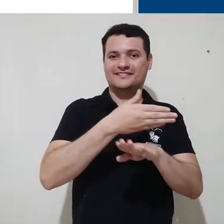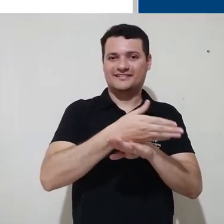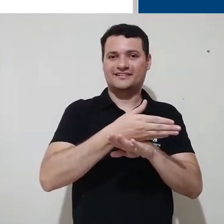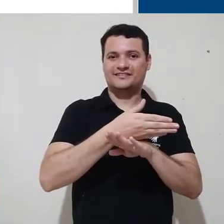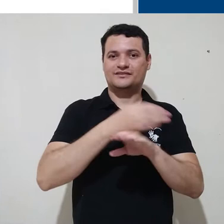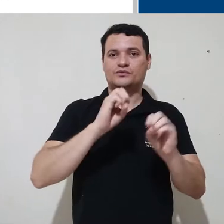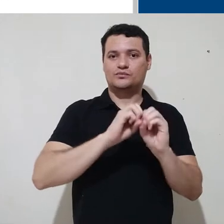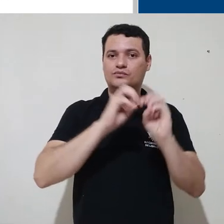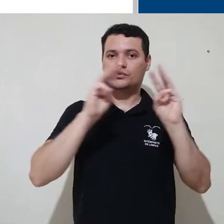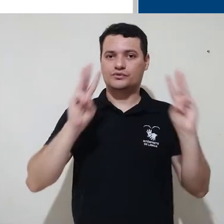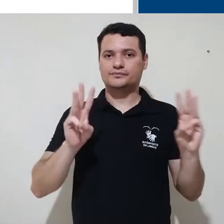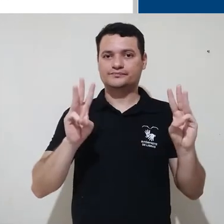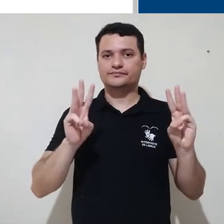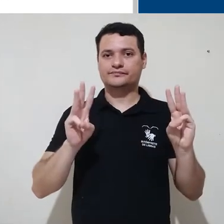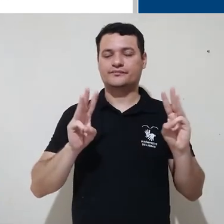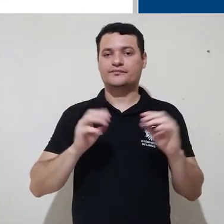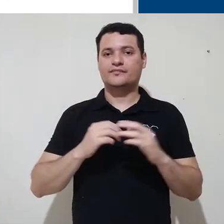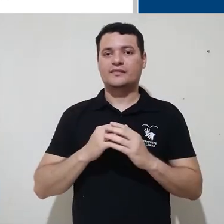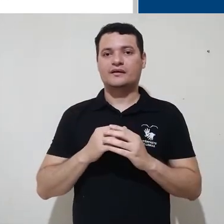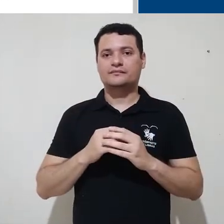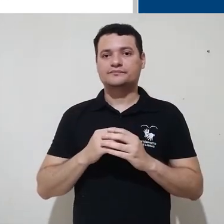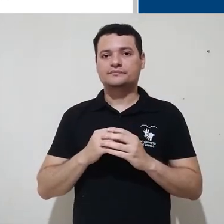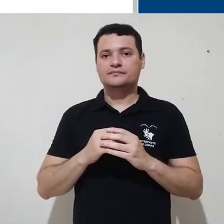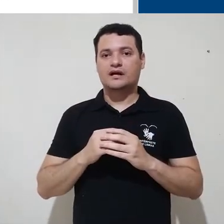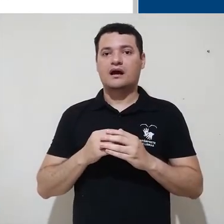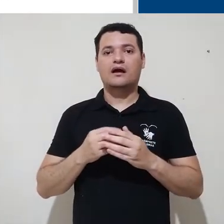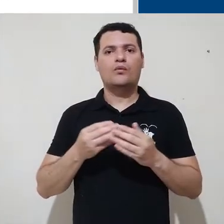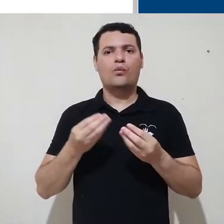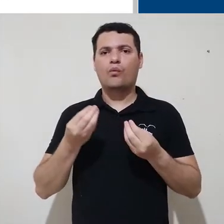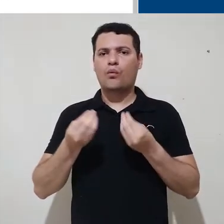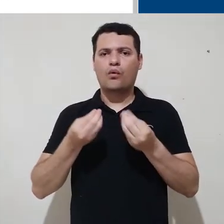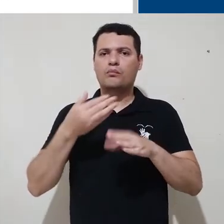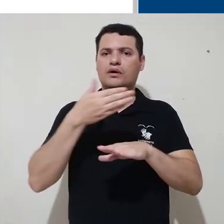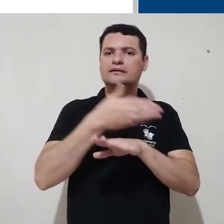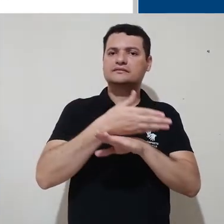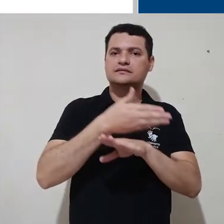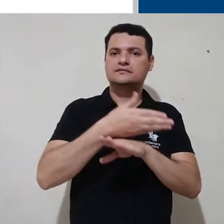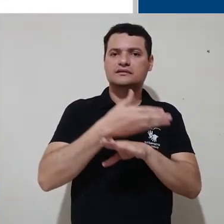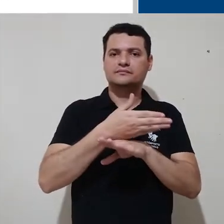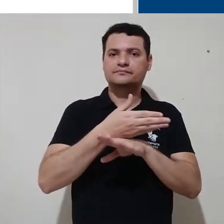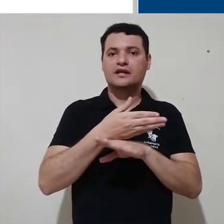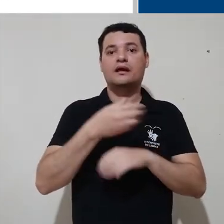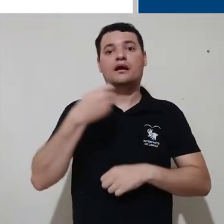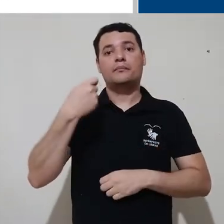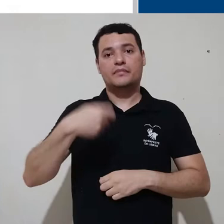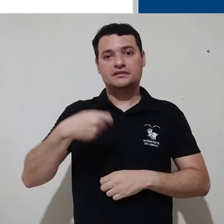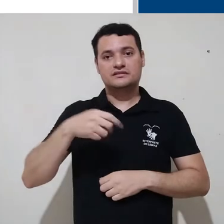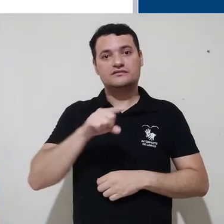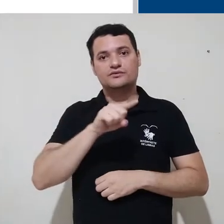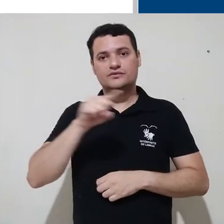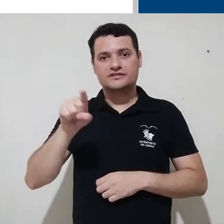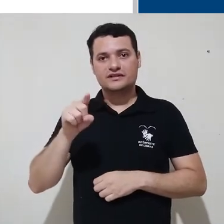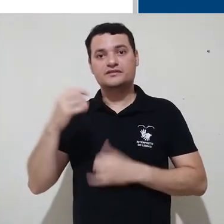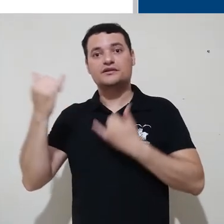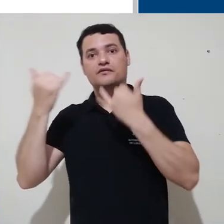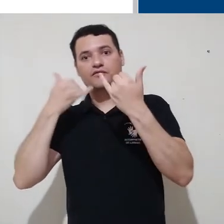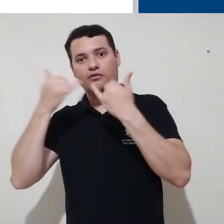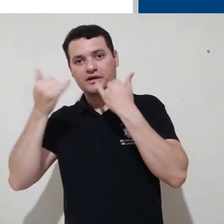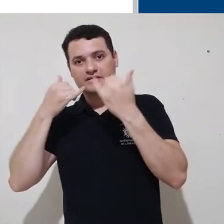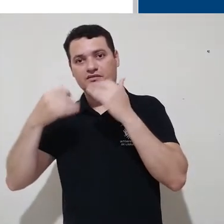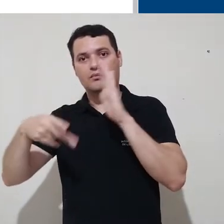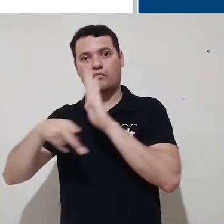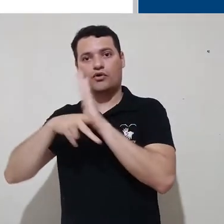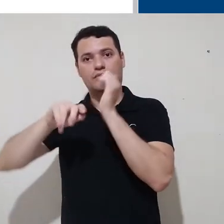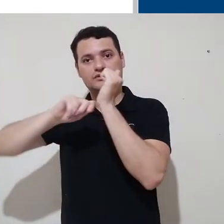mais especificamente nossa plataforma de especialização. Para fazer acesso à plataforma, você já deve ter posse de seus